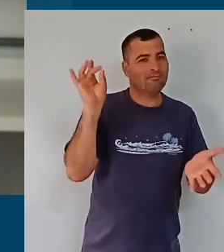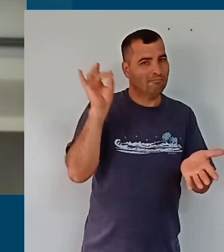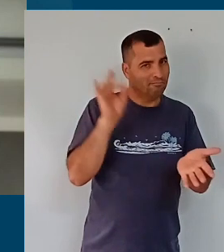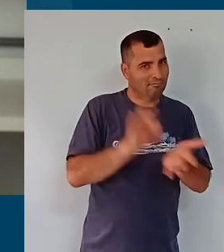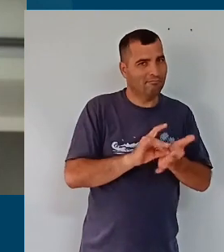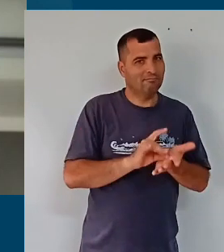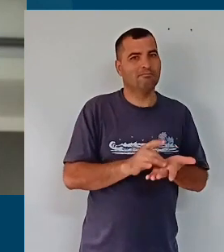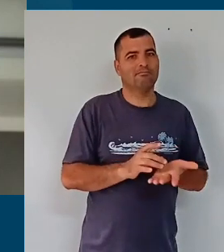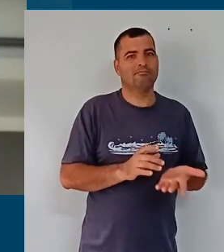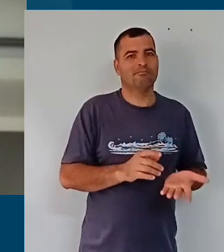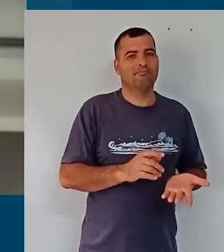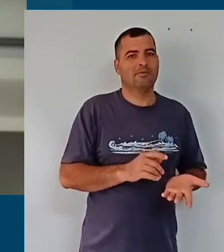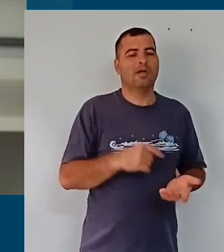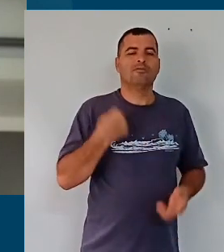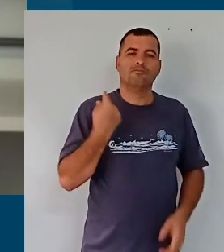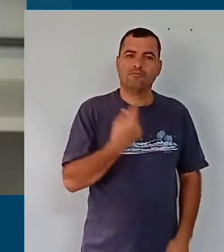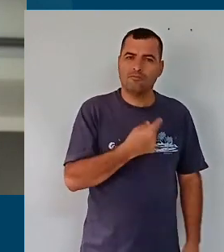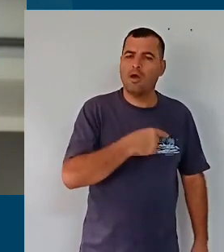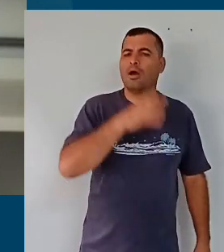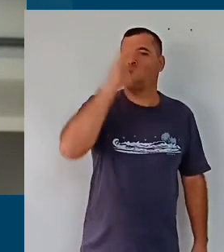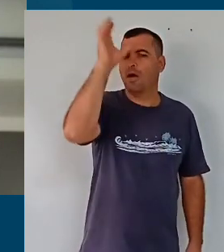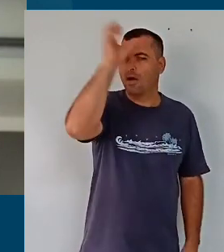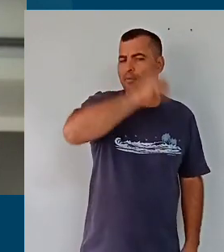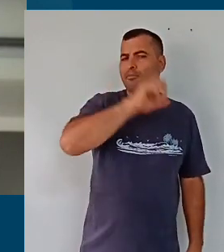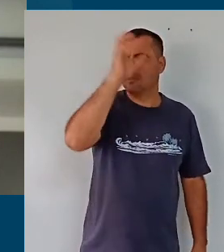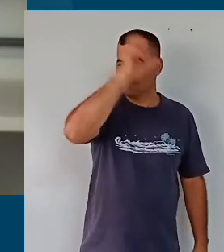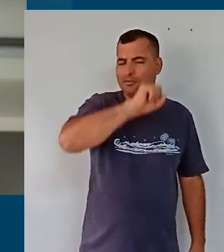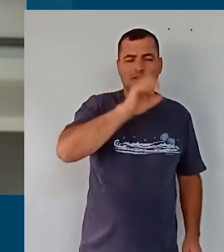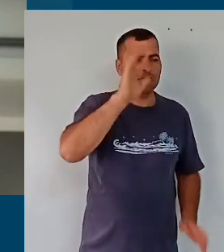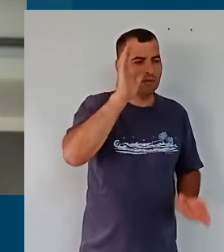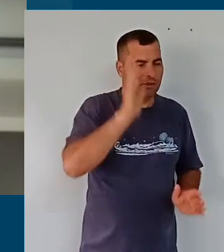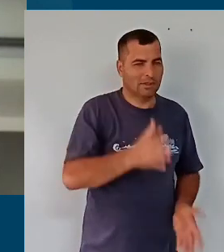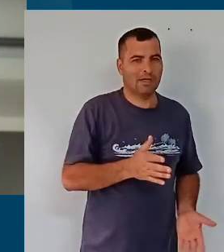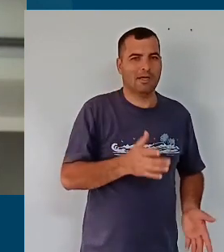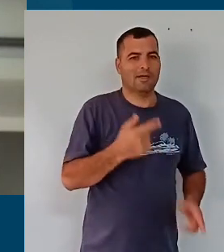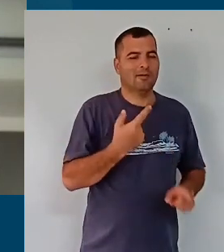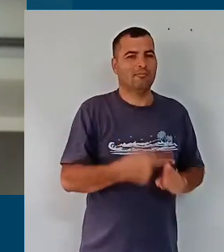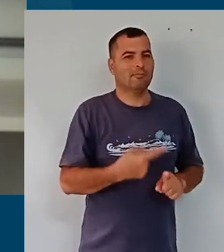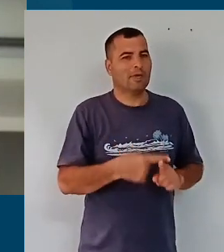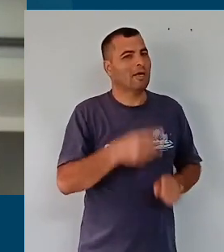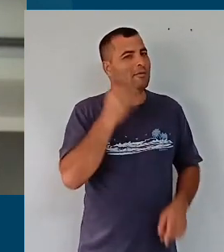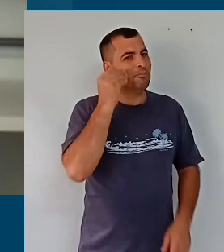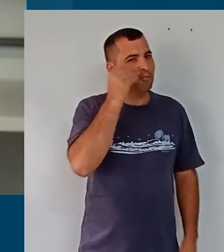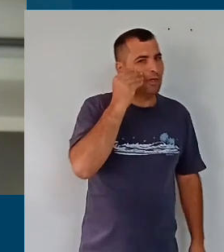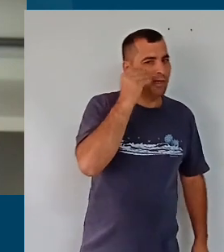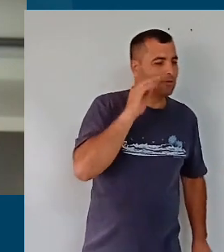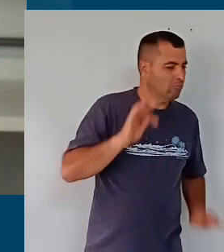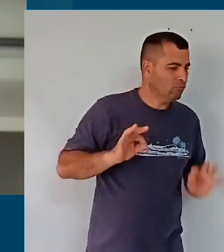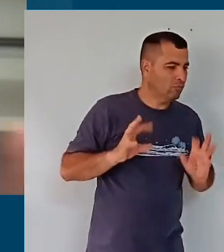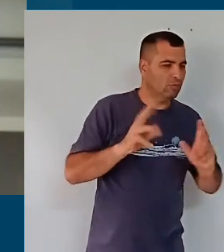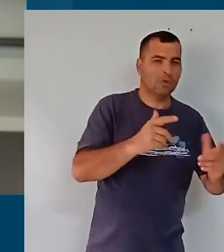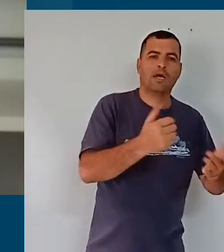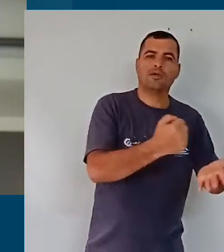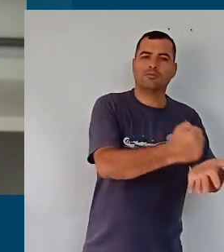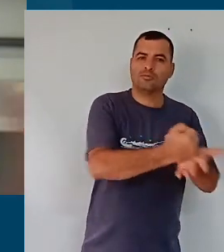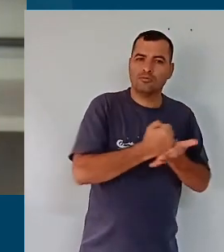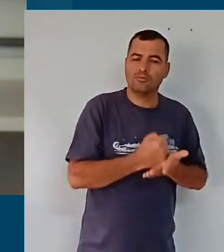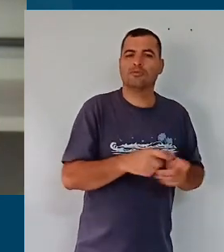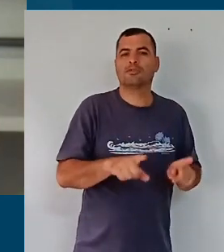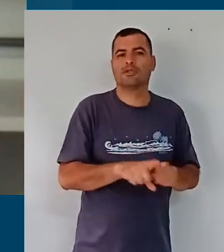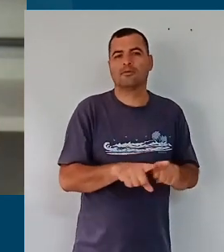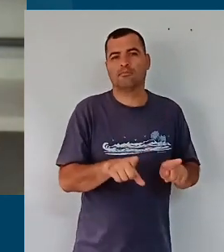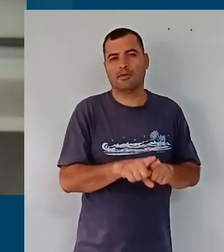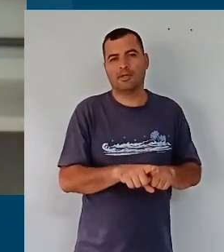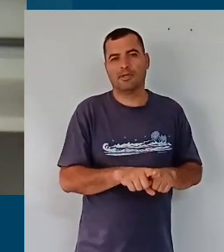maior franqueza que nós temos aprendido muito com a experiência de todos que têm